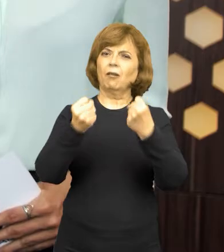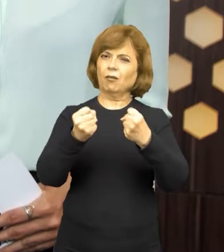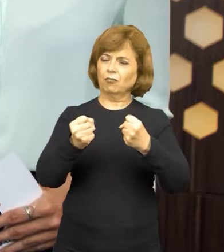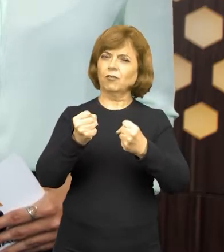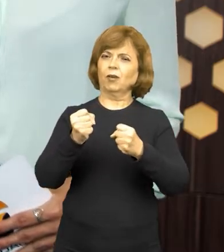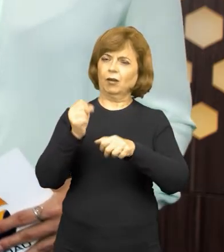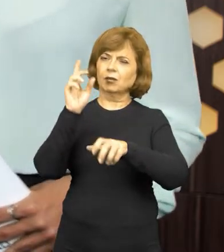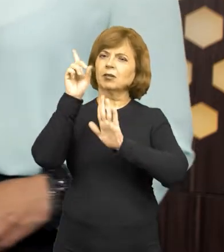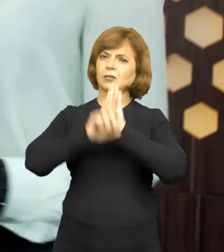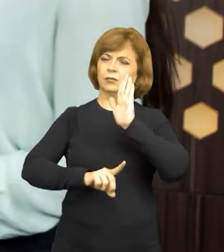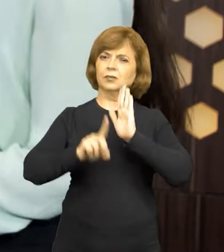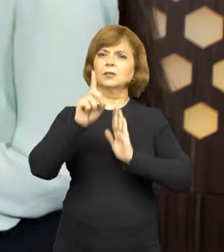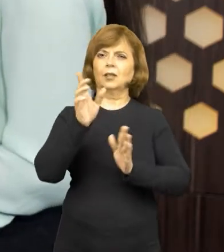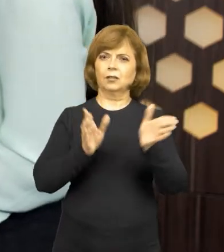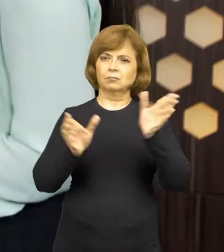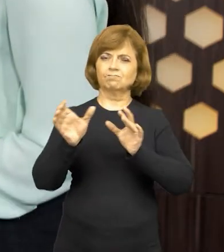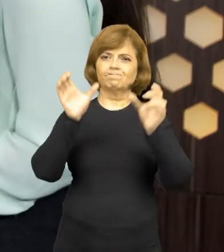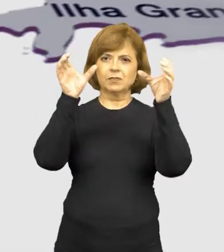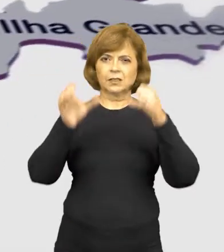fluminenses.